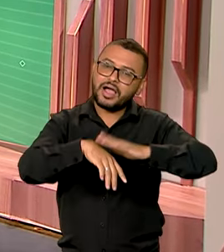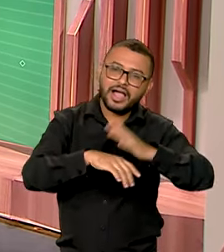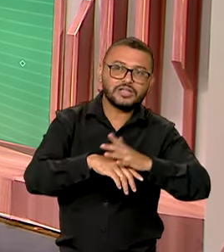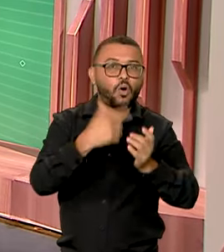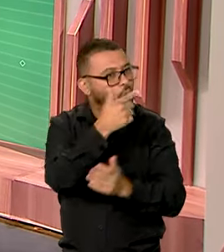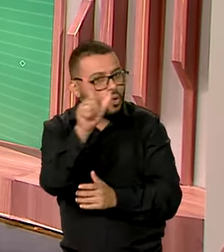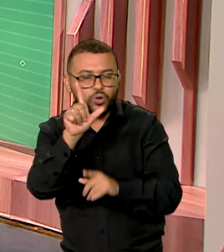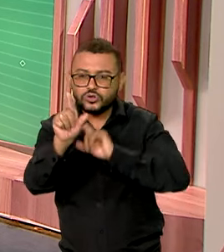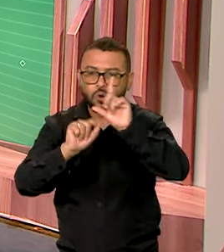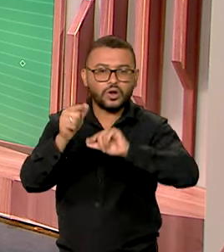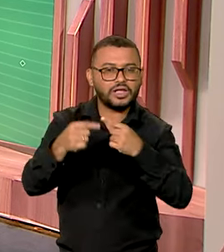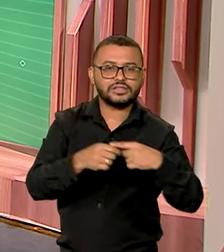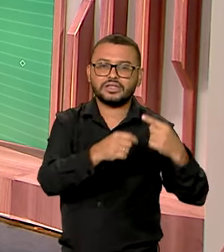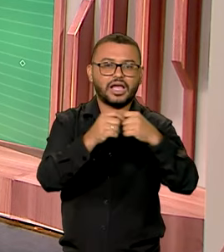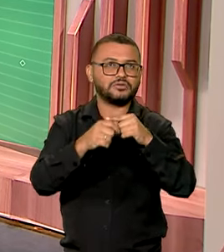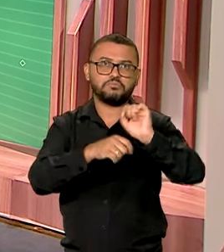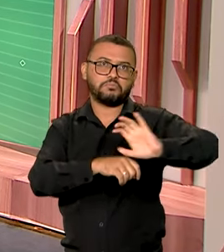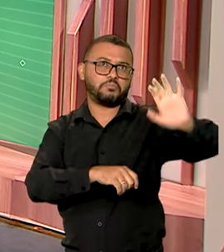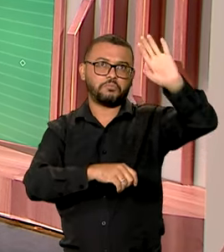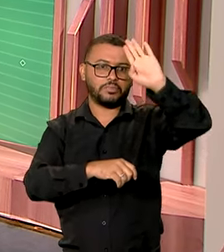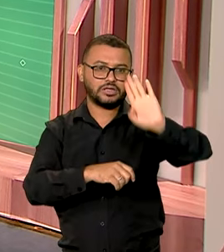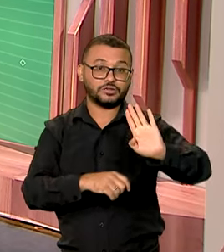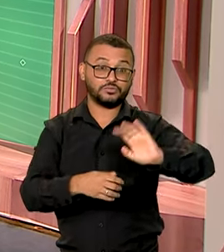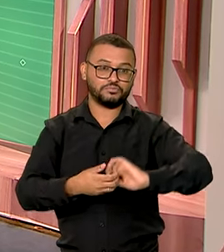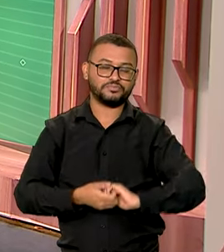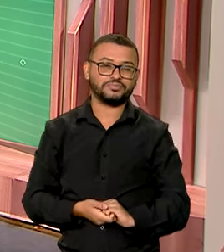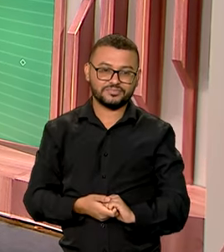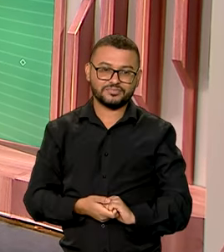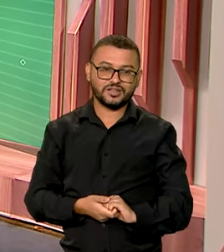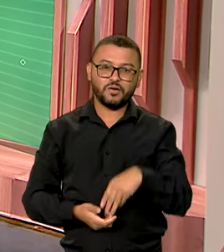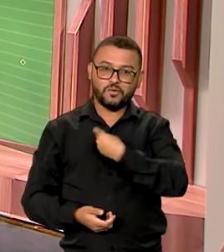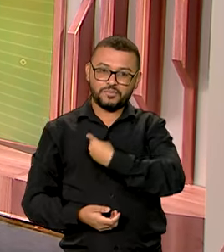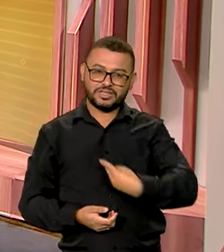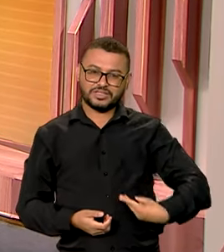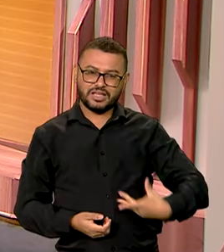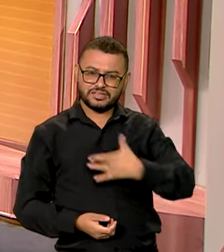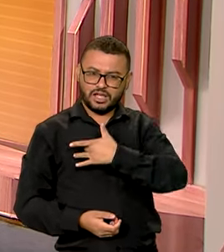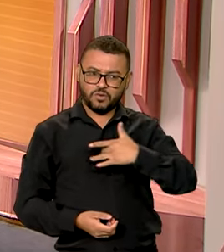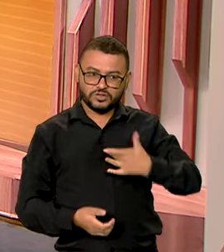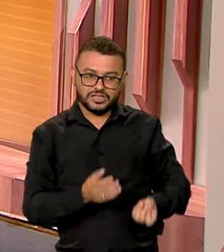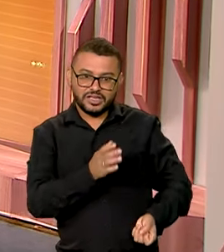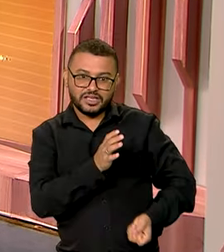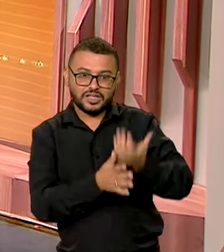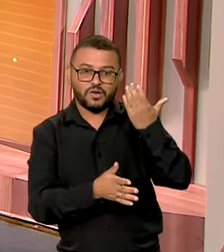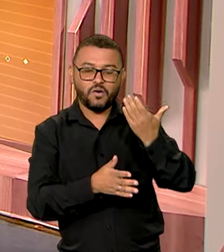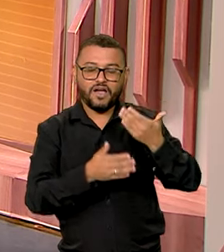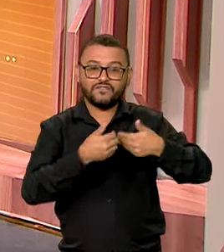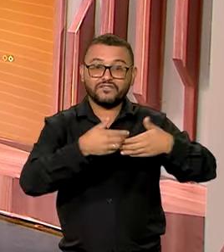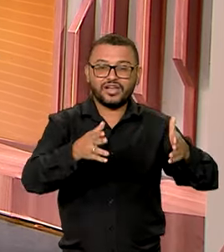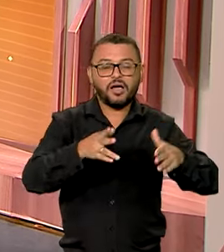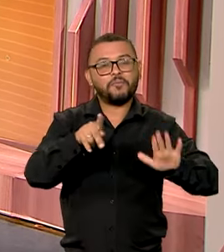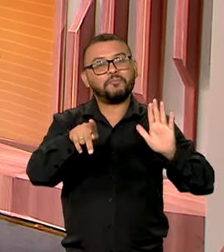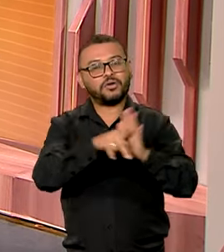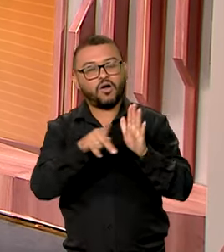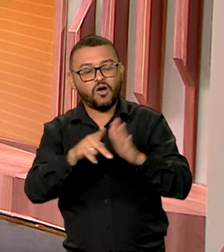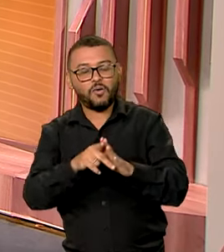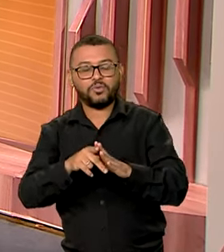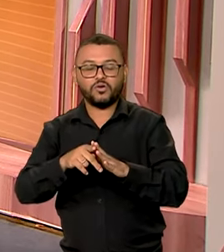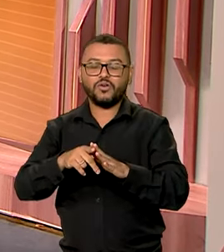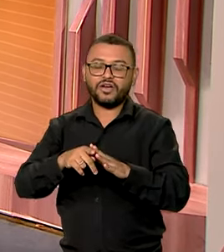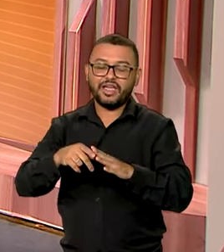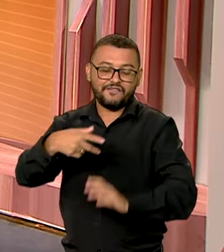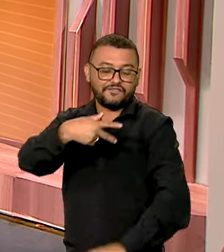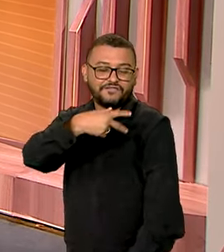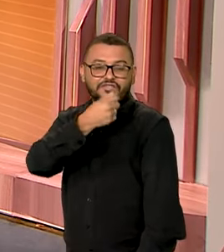cidade ou região do país. E o Ministério da Saúde lançou a campanha nacional de vacinação contra a